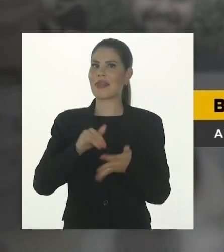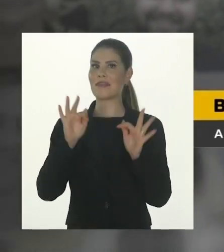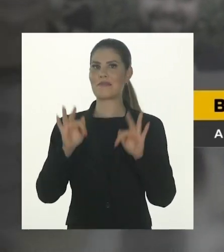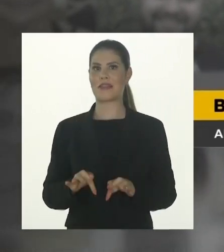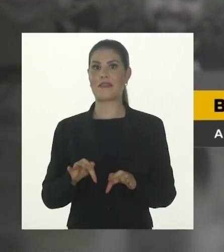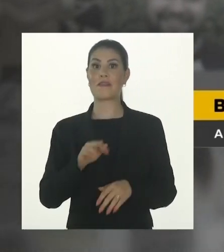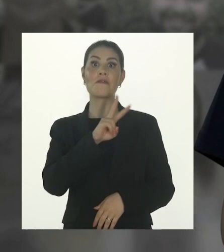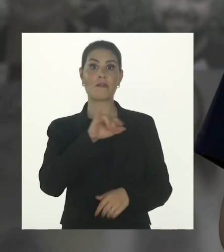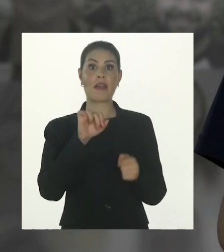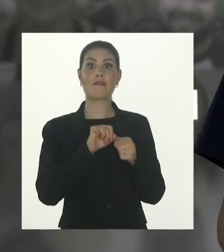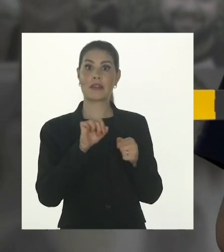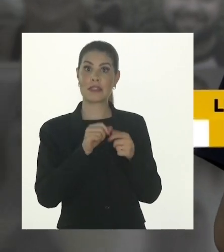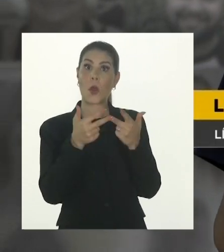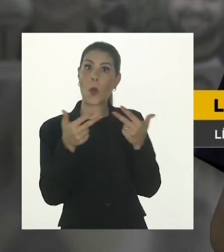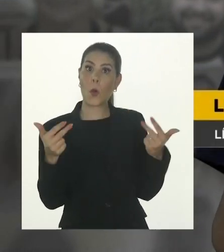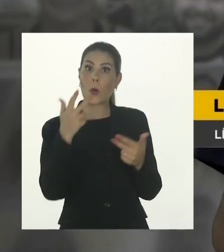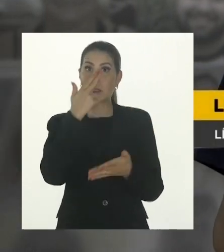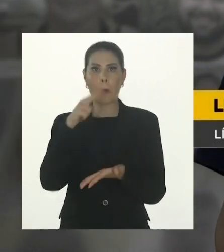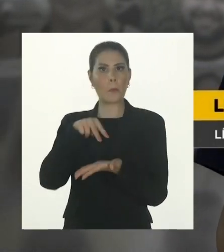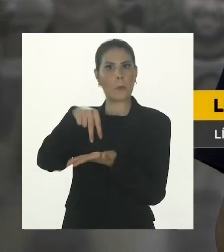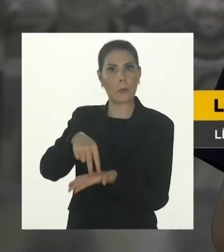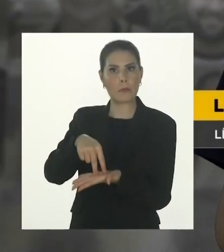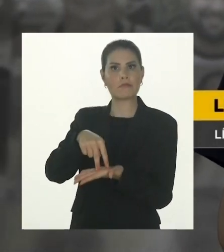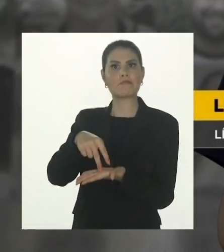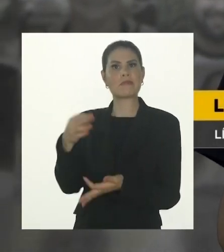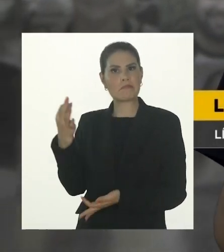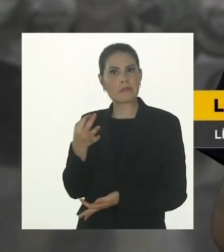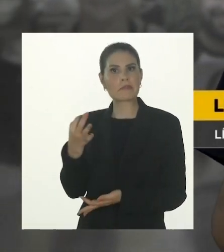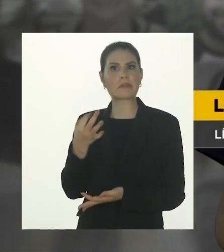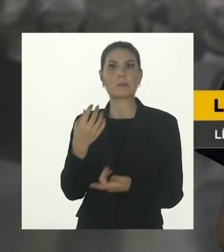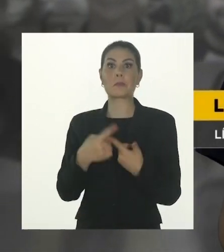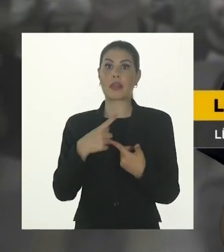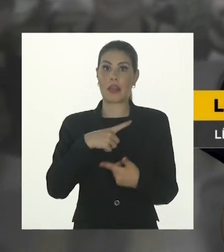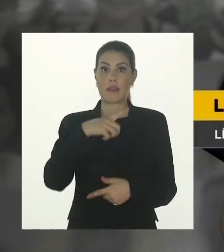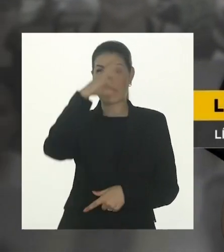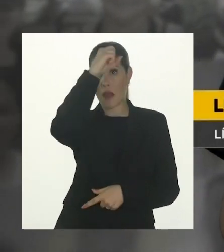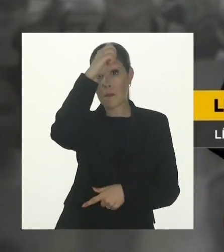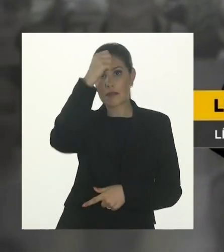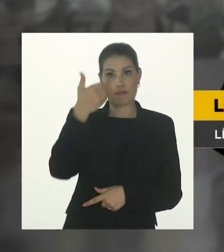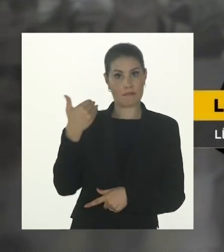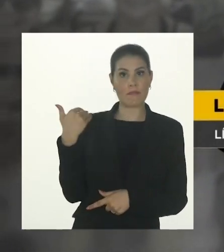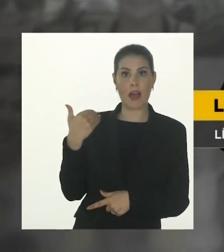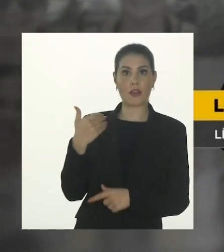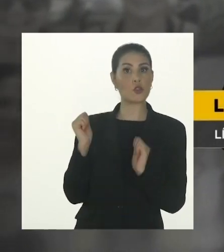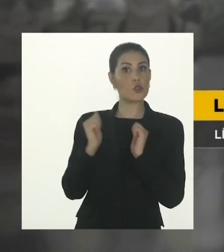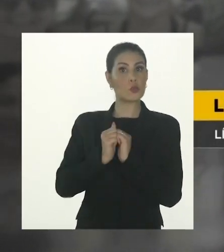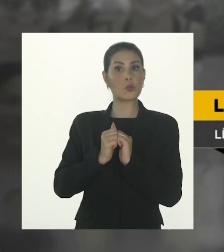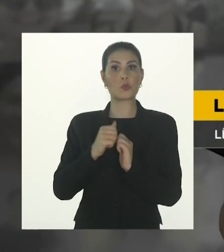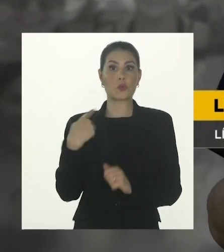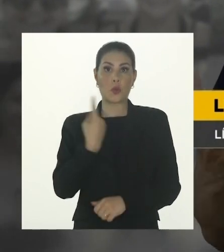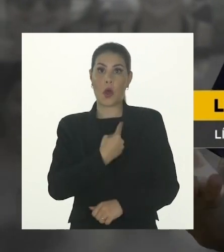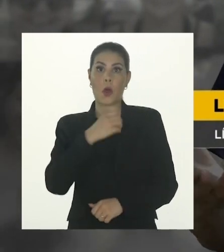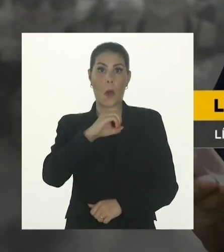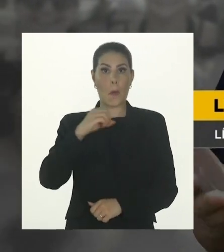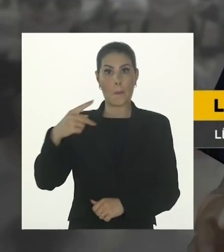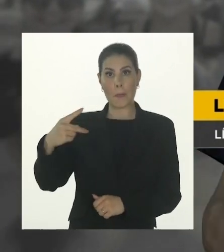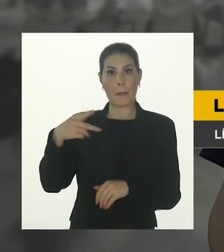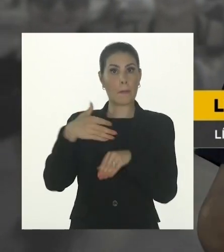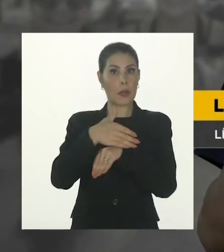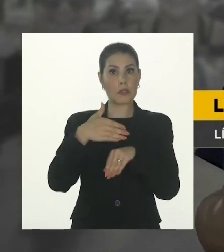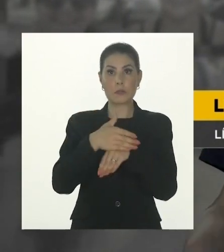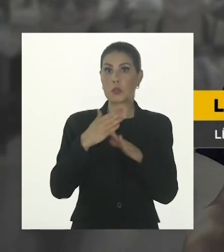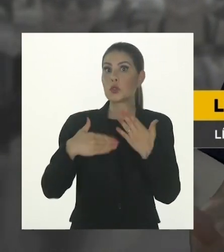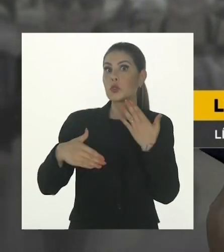ele vai até o fim. Vai fazer as coisas com o pé no chão, porque teve um grande aprendizado. Até com a gente do OAP,